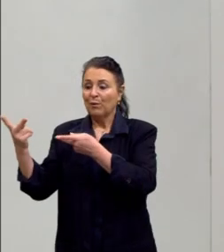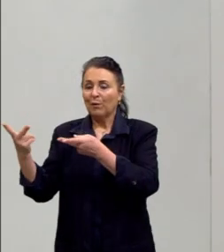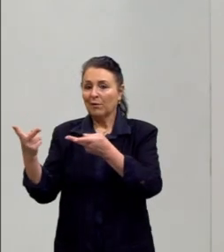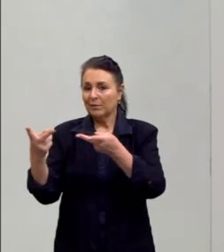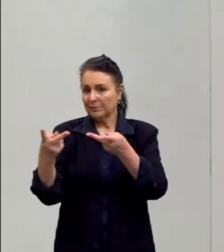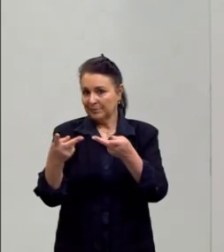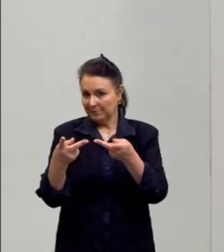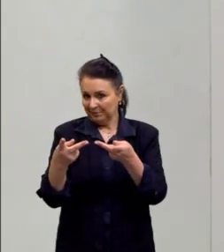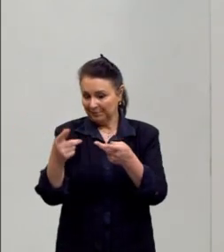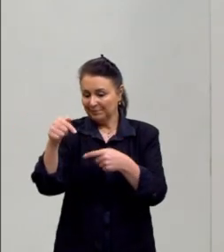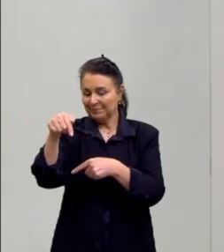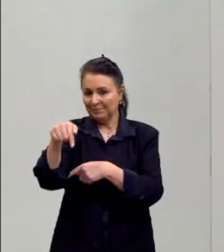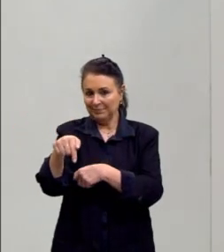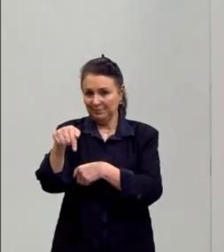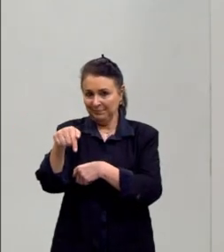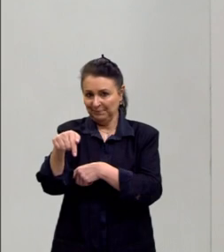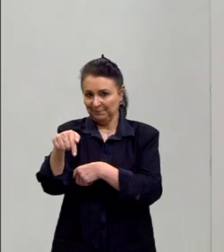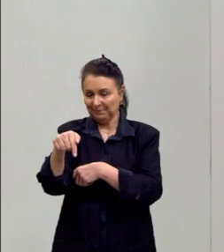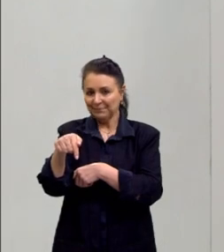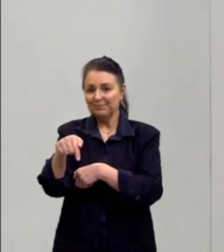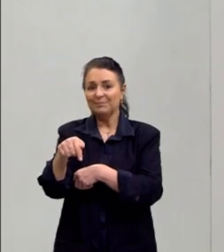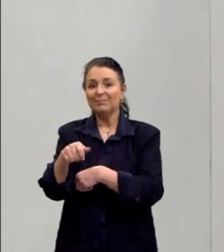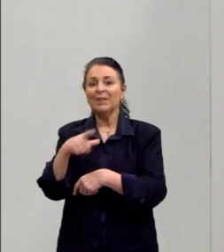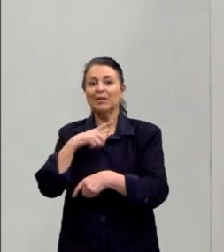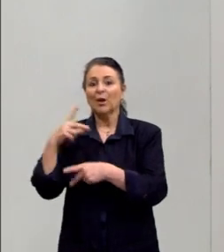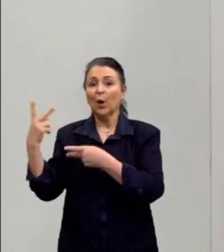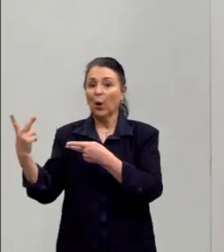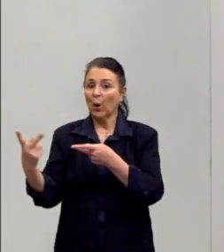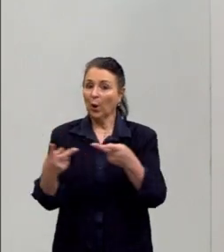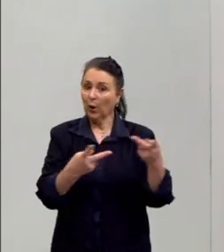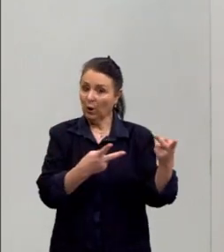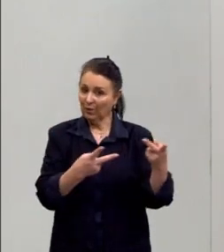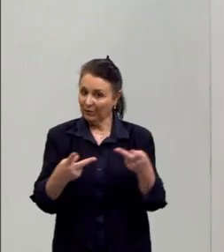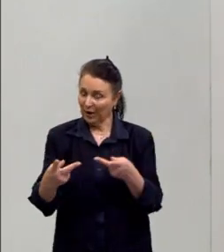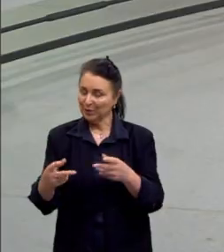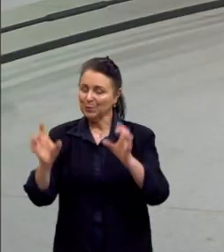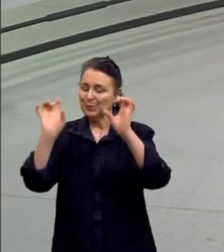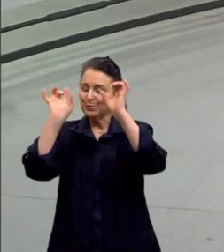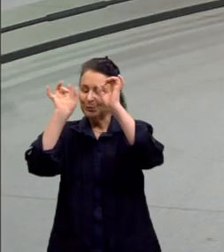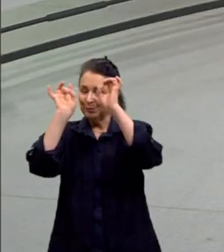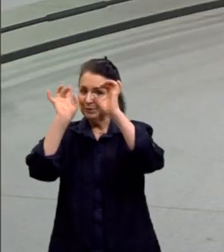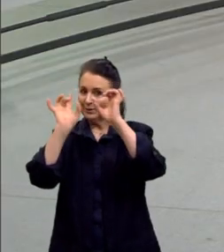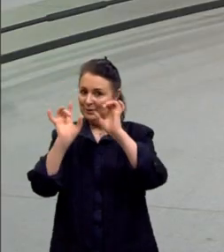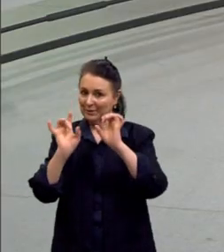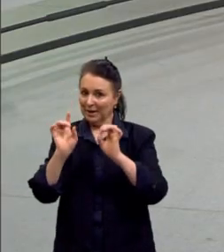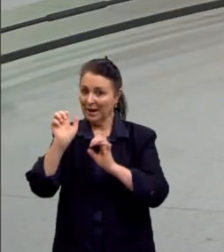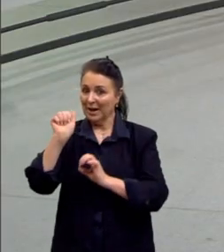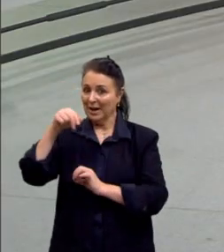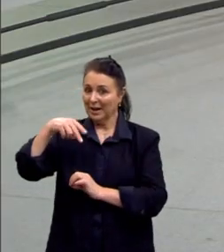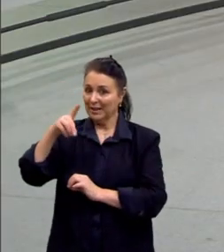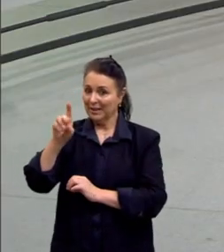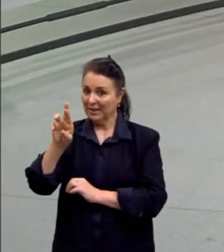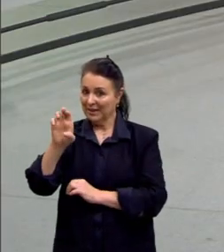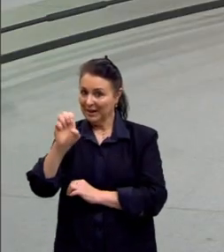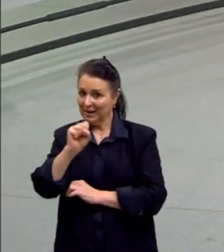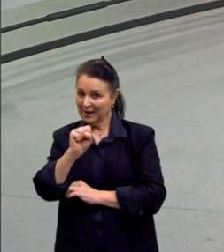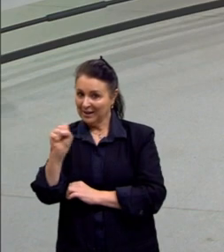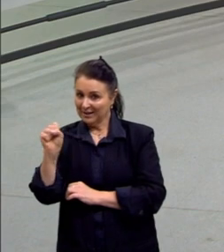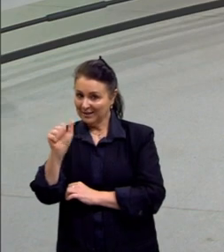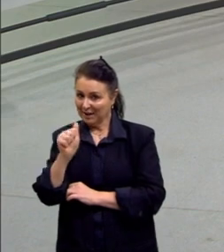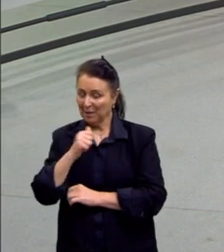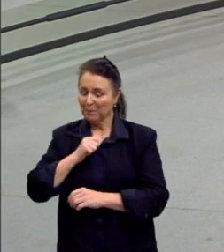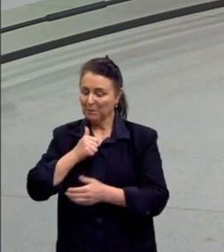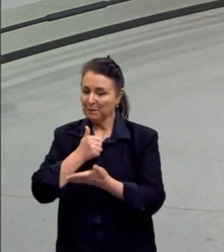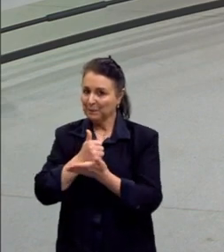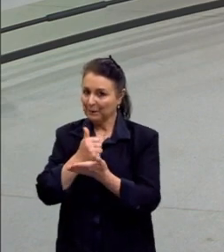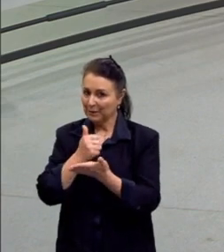então, aqui, nossos convidados muito especiais, a Andressa Domansky, minha curadora, que